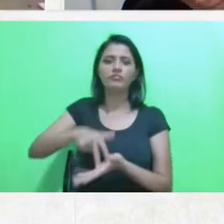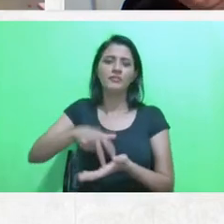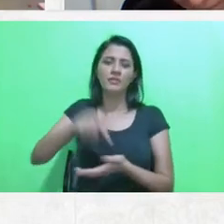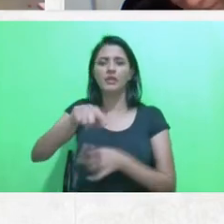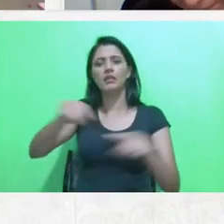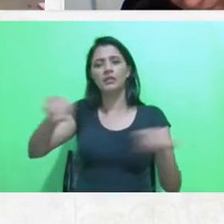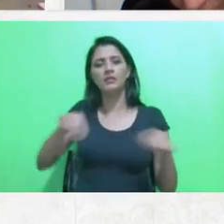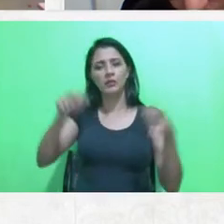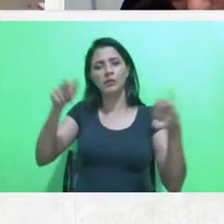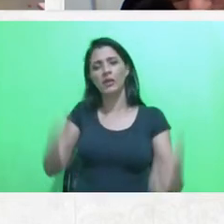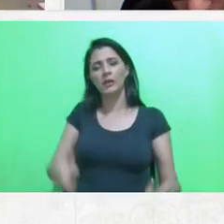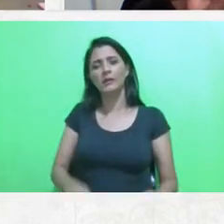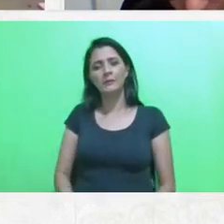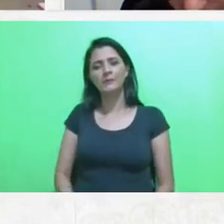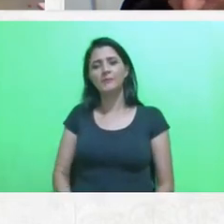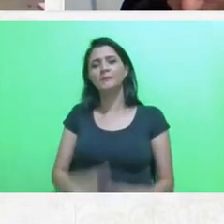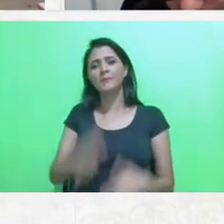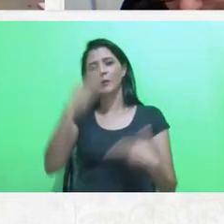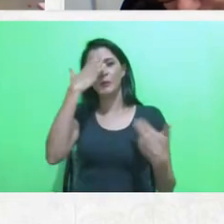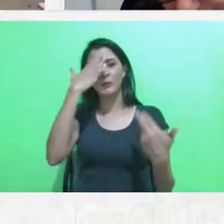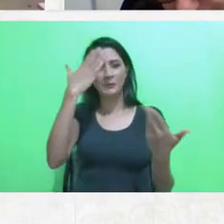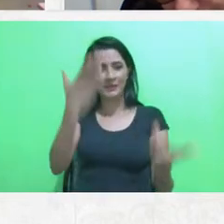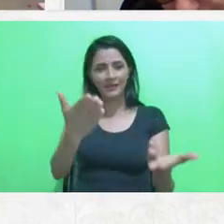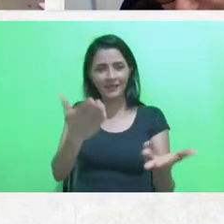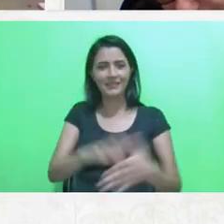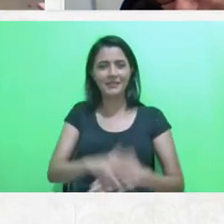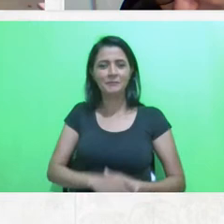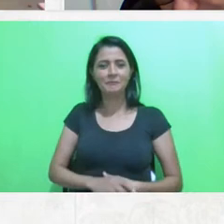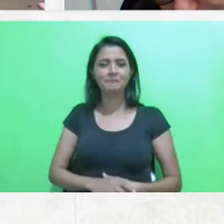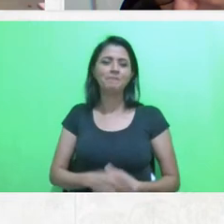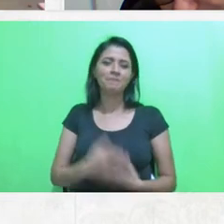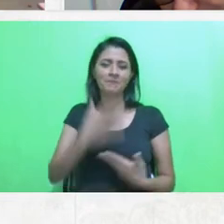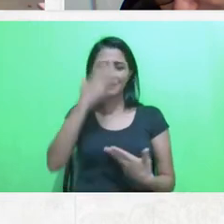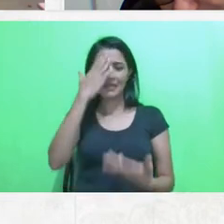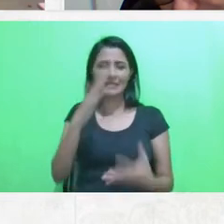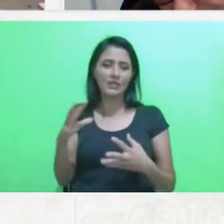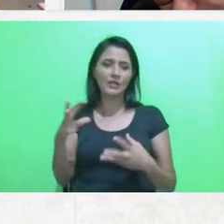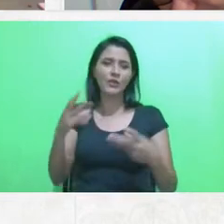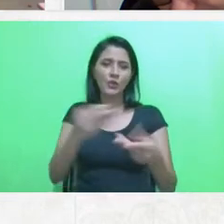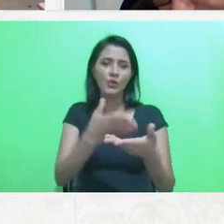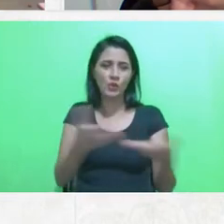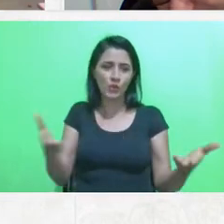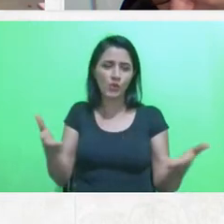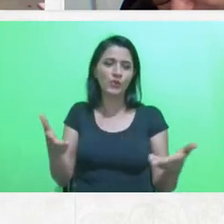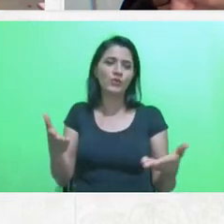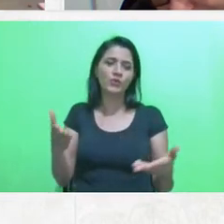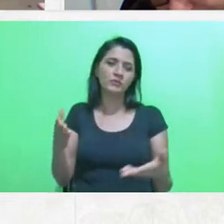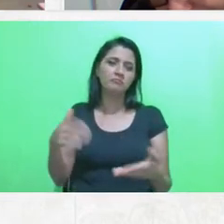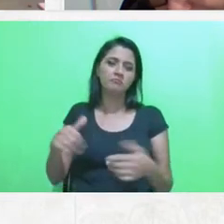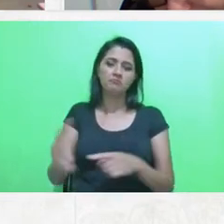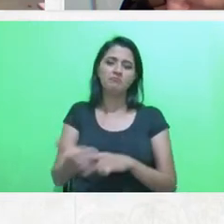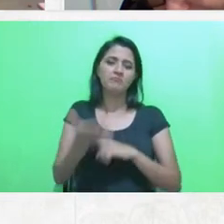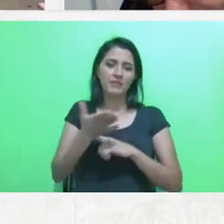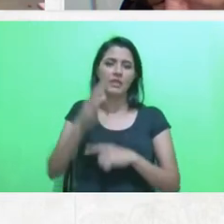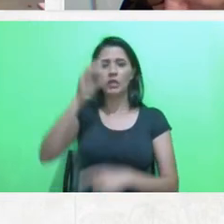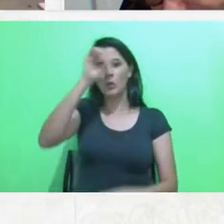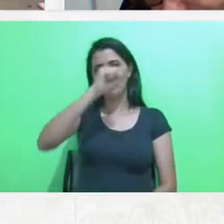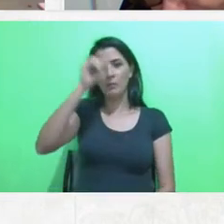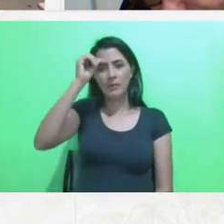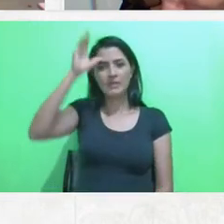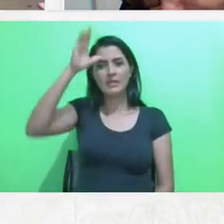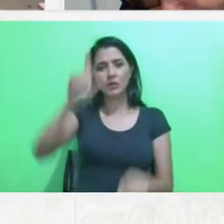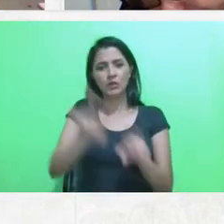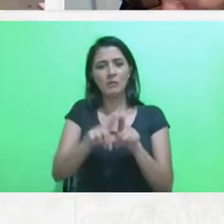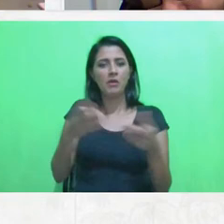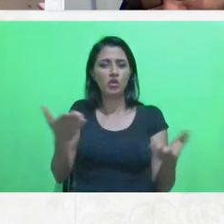Então, muito obrigada e agradeço todas as contribuições e o aprendizado também dessa tarde.